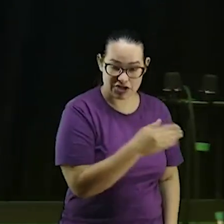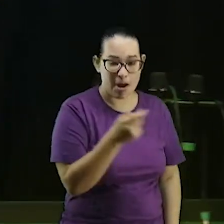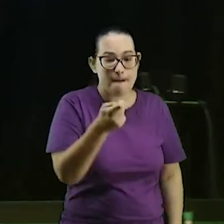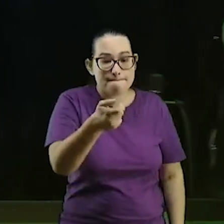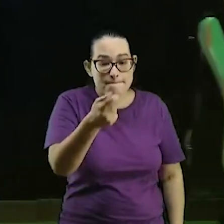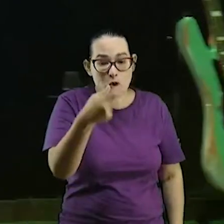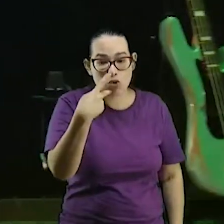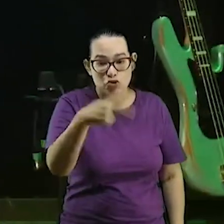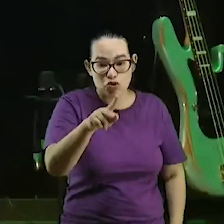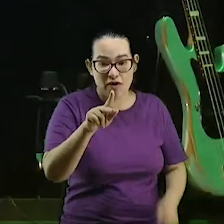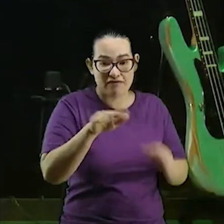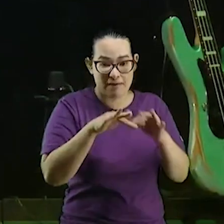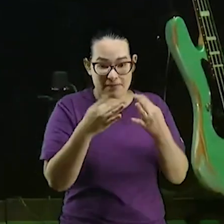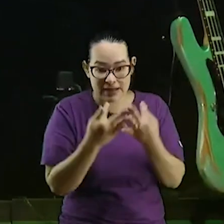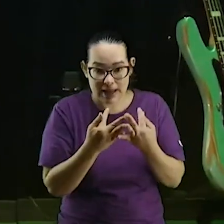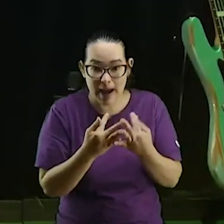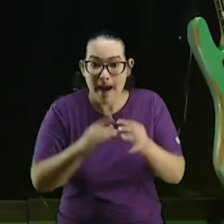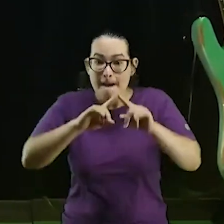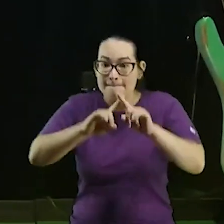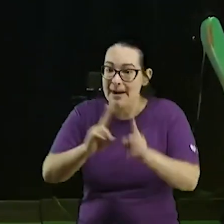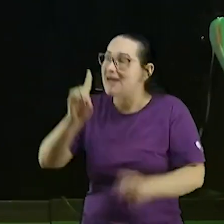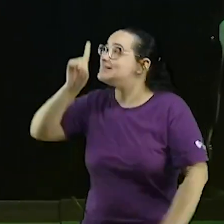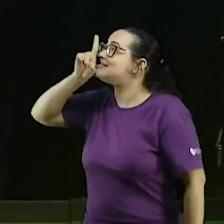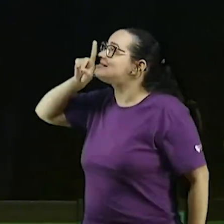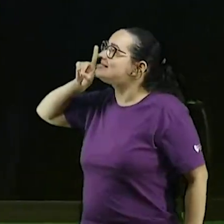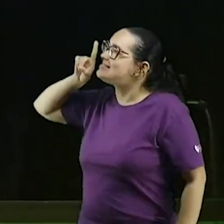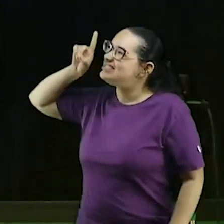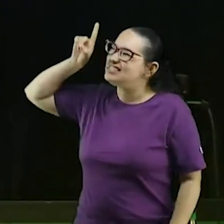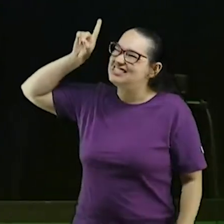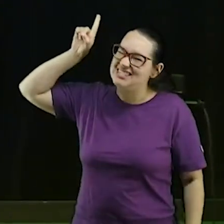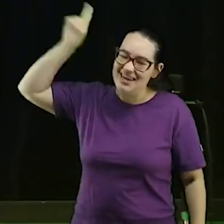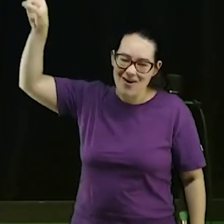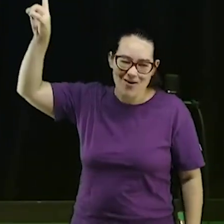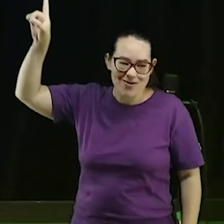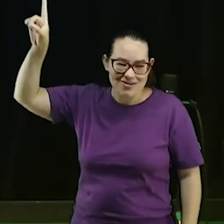mas na mão do Senhor alimenta uma multidão de 5 mil